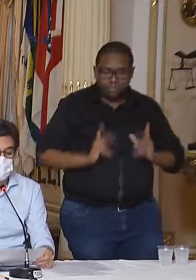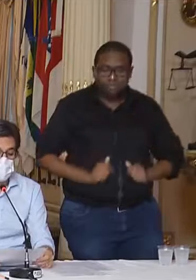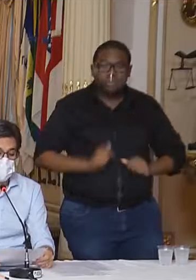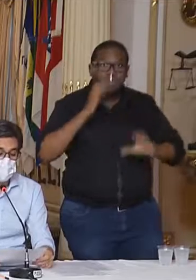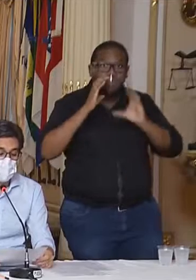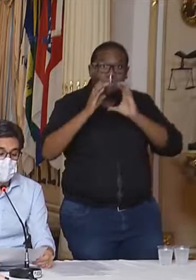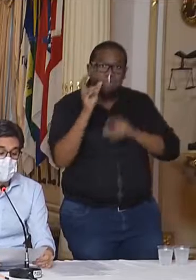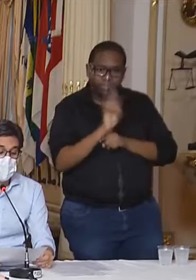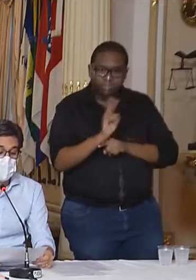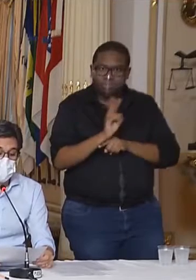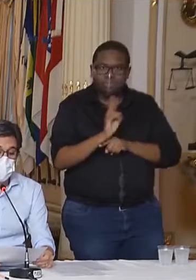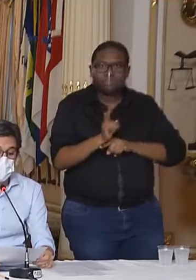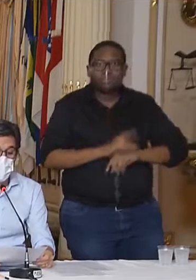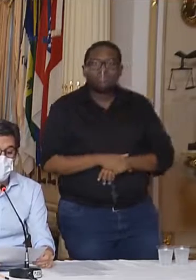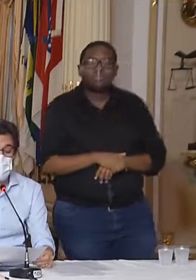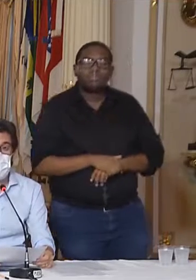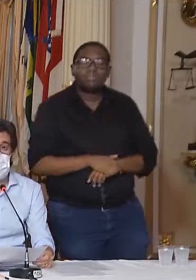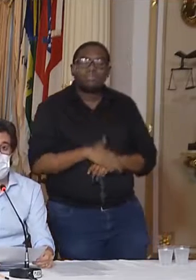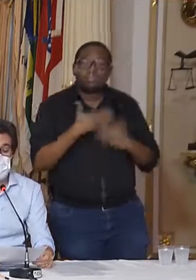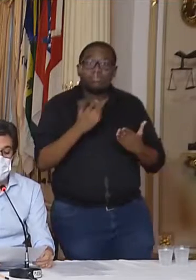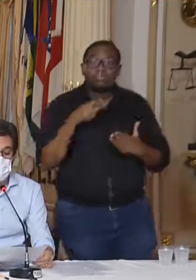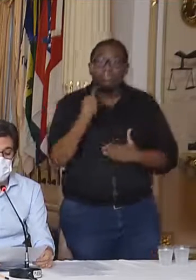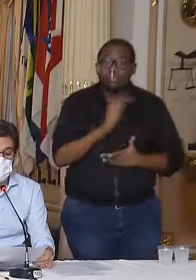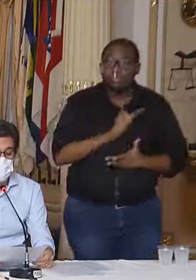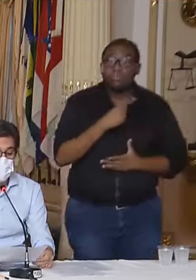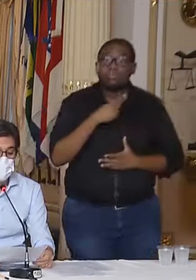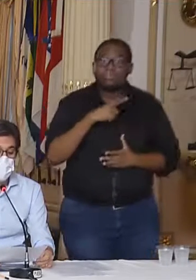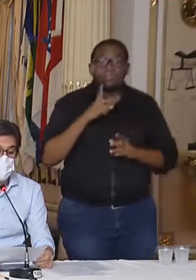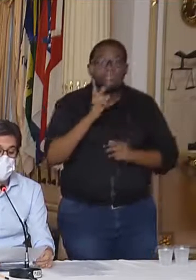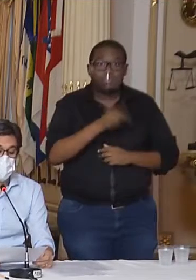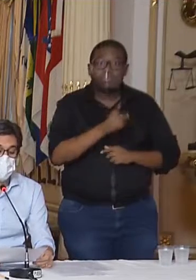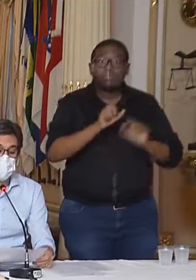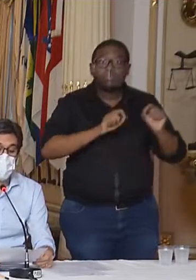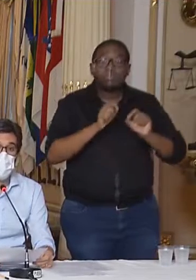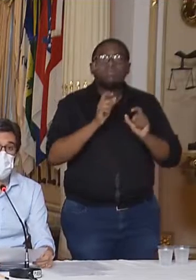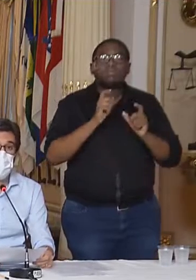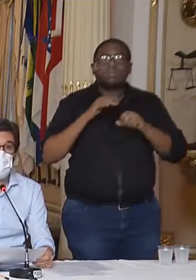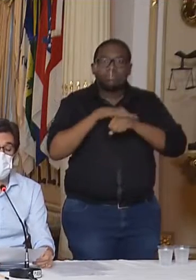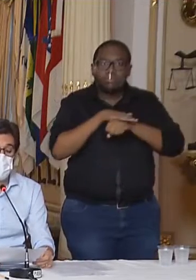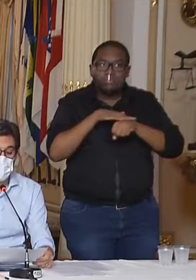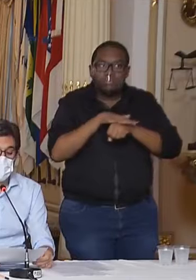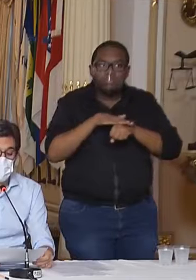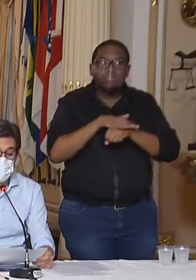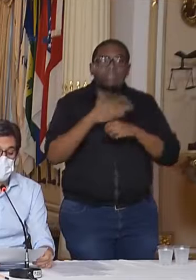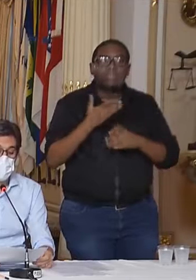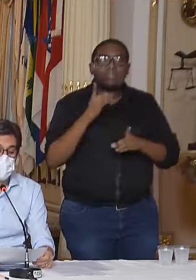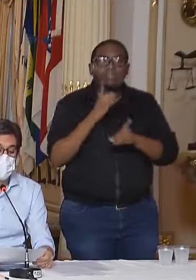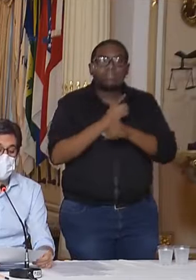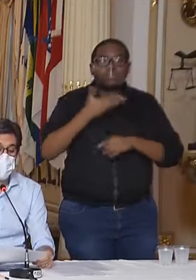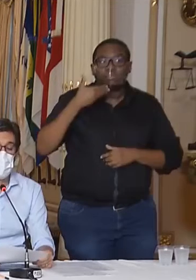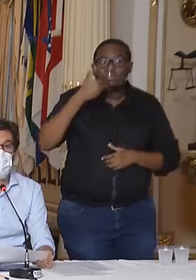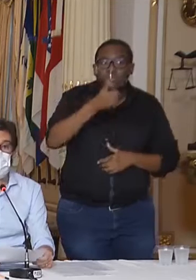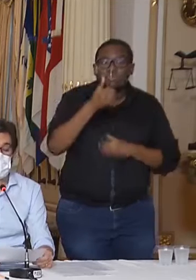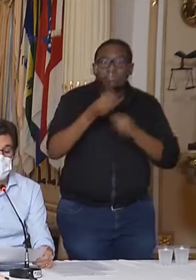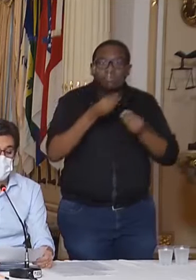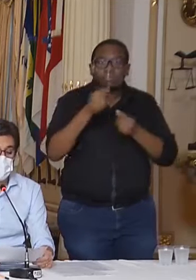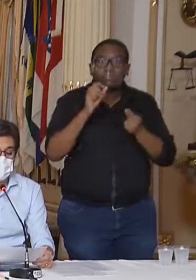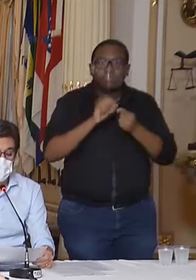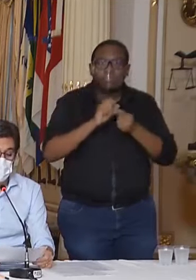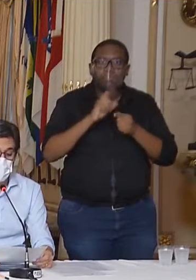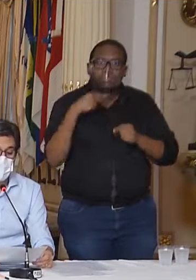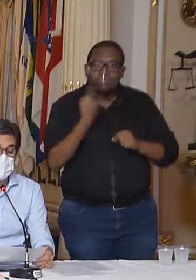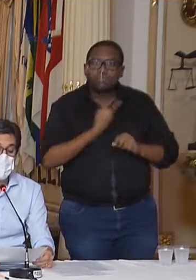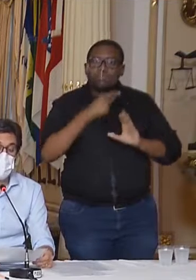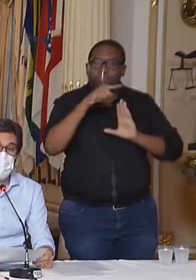monitoramento. Desde o início, temos promovido o diálogo constante com os setores produtivos para encontrar a melhor forma de implantar o nosso plano